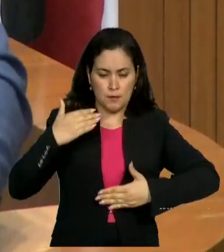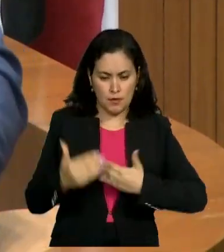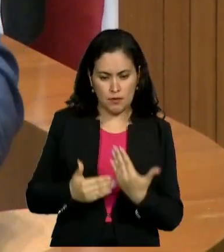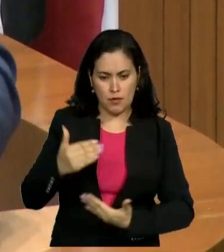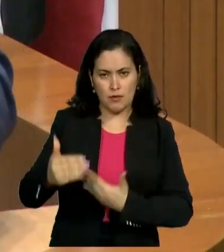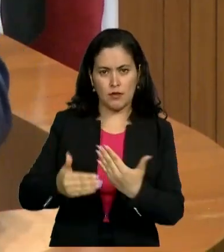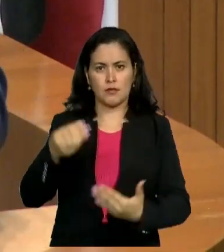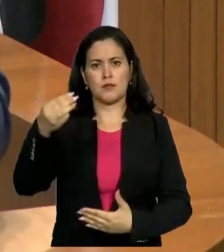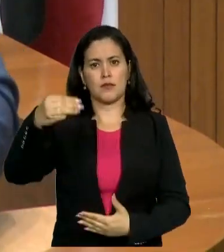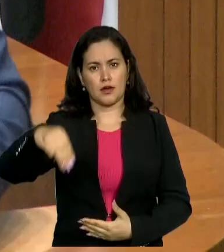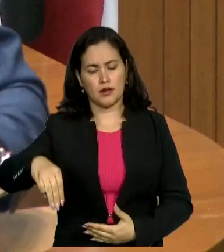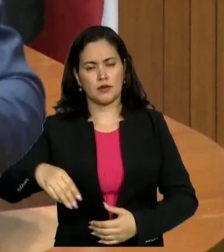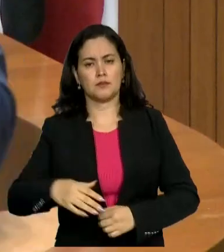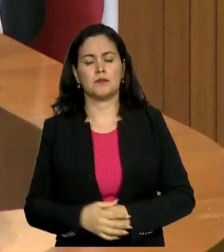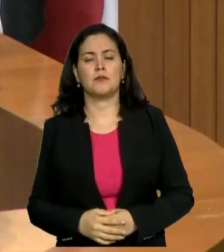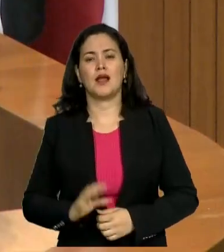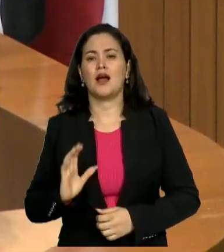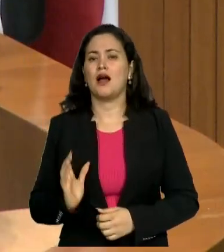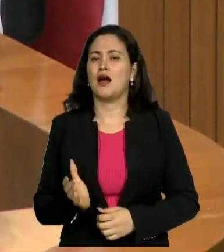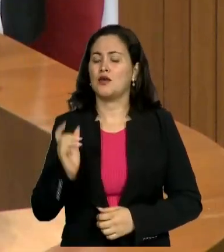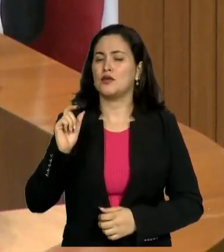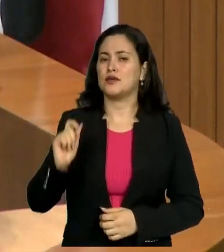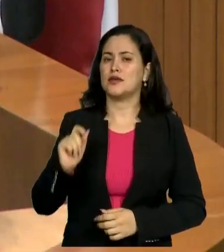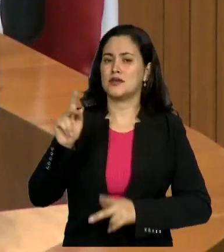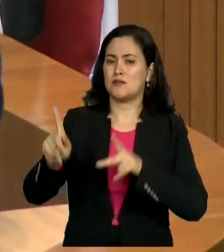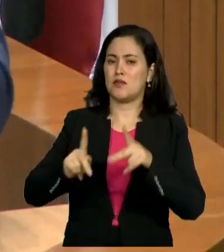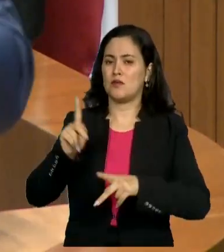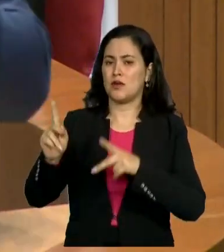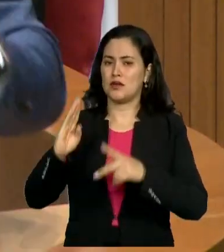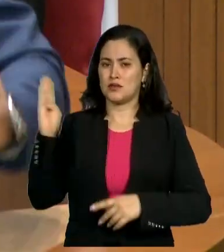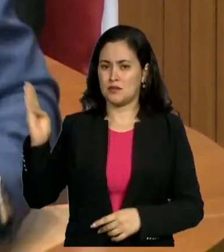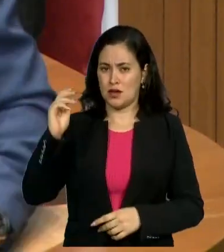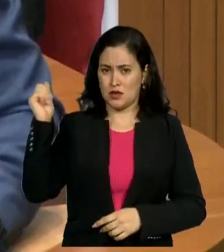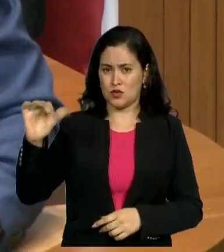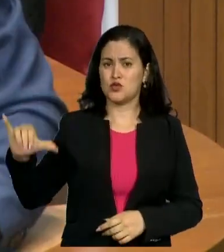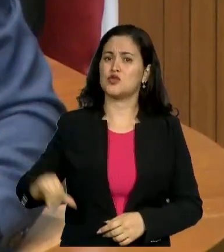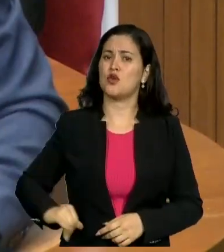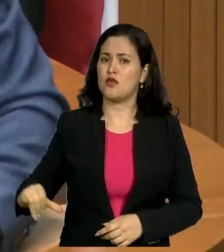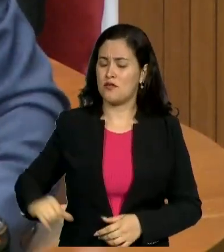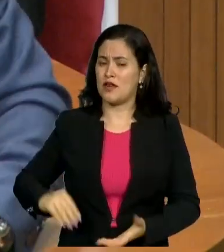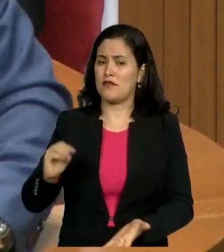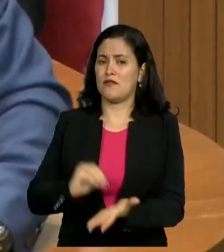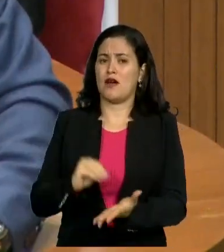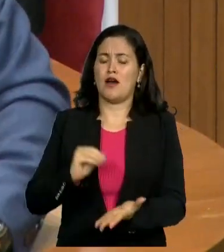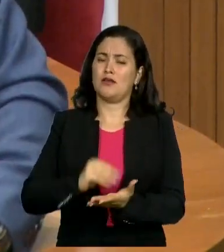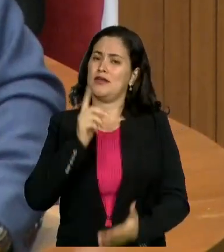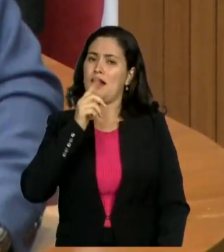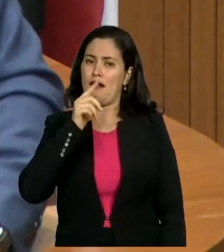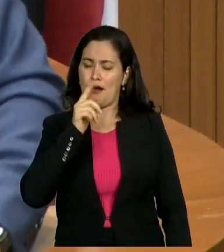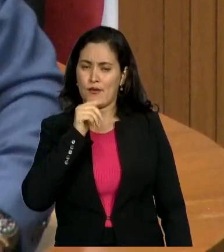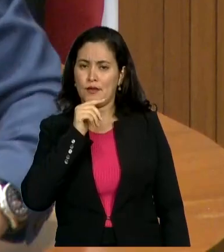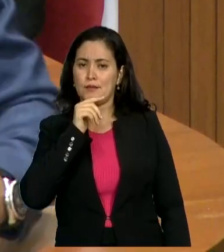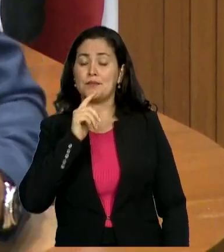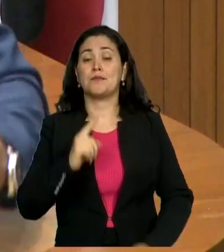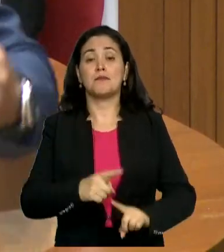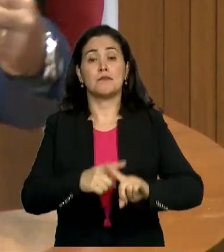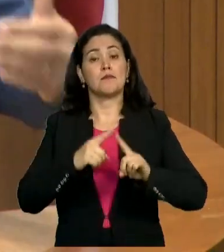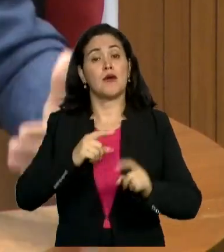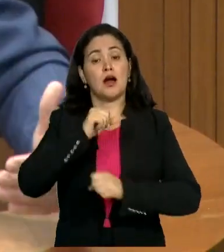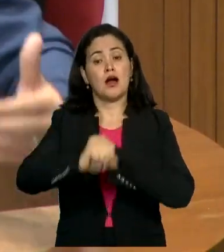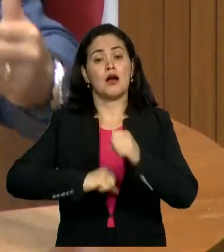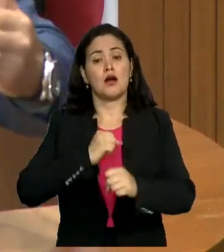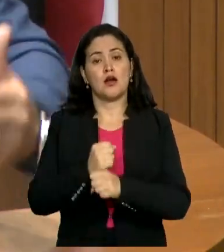população Barra Cordense no que diz respeito a abastecimento de água. Mas em 2018, o governo do Estado, através